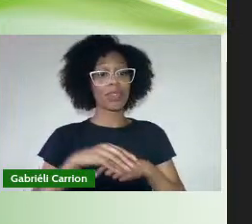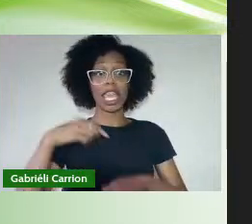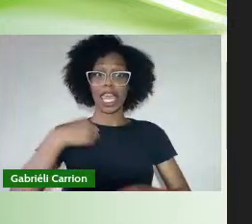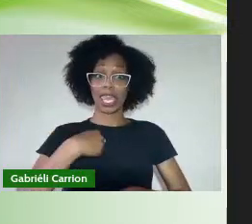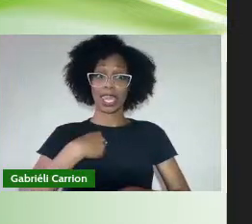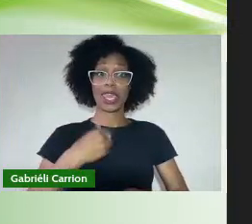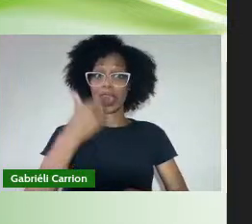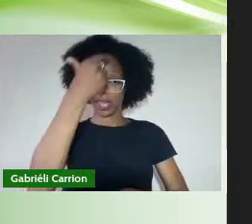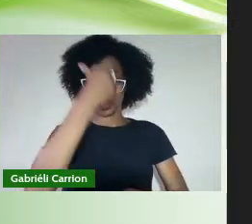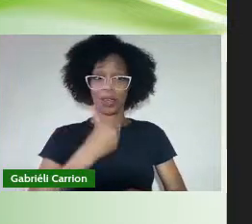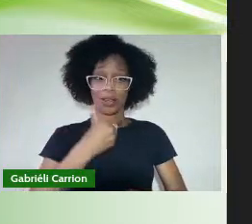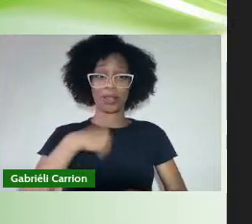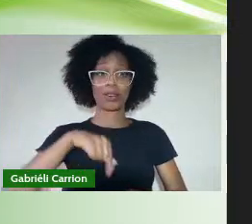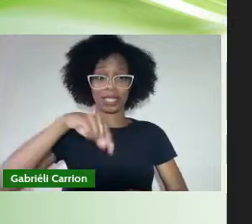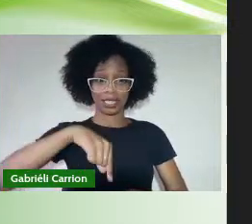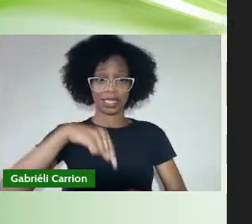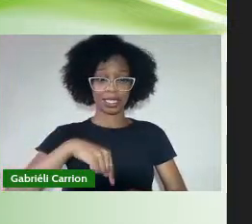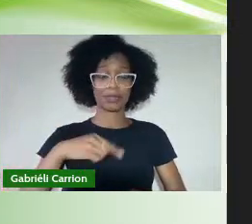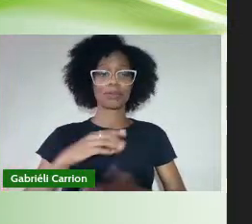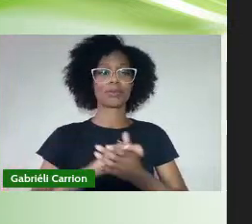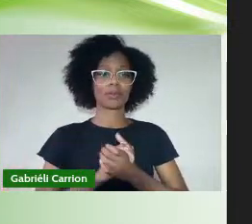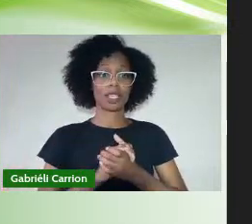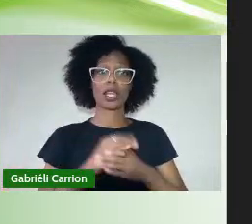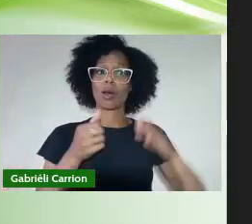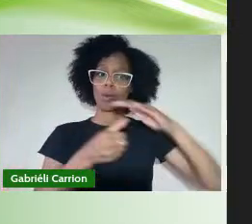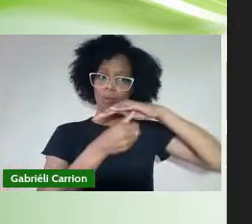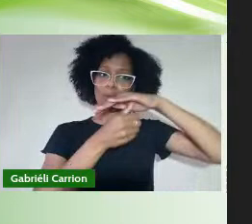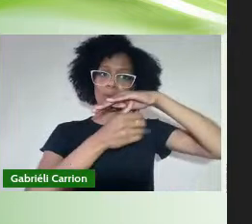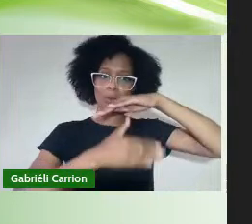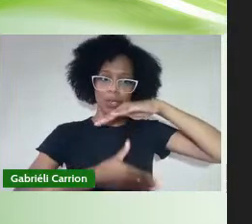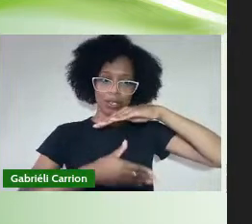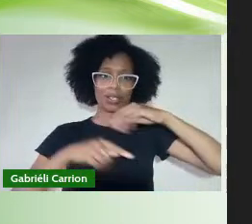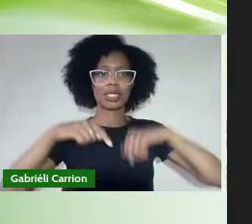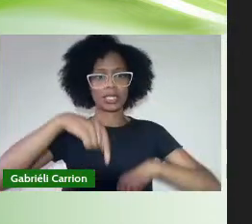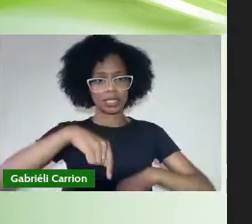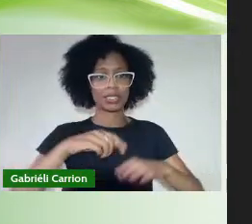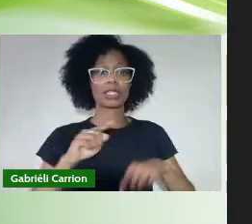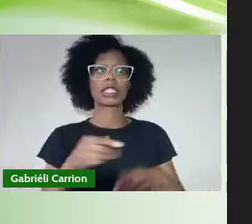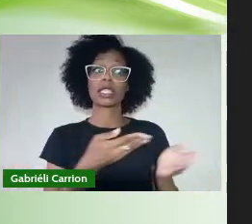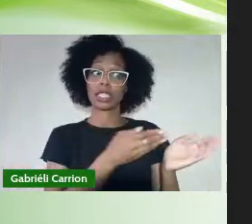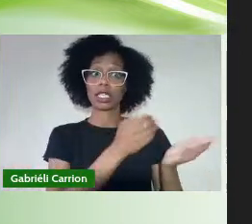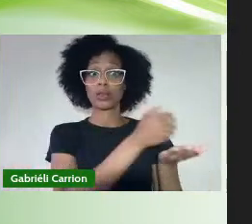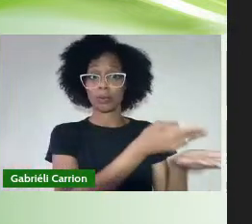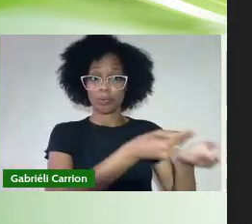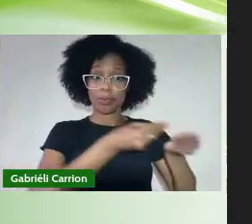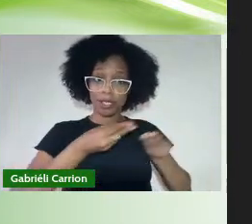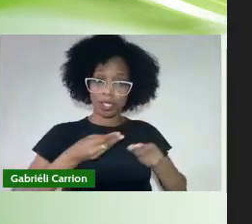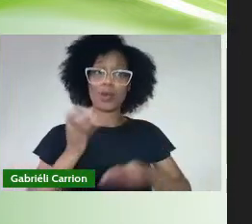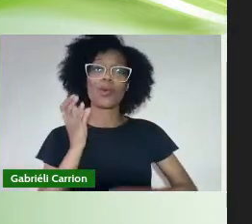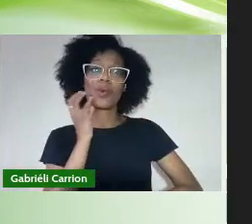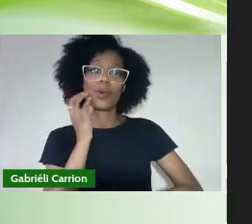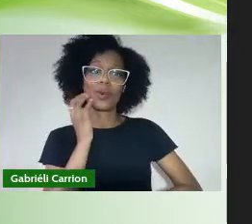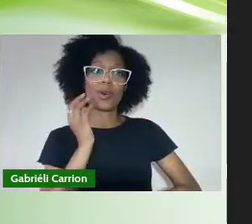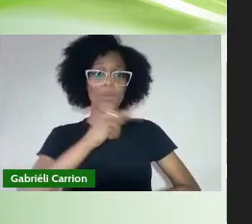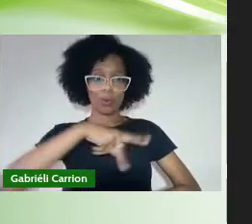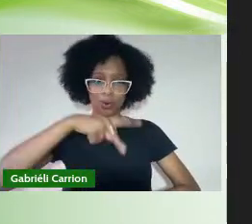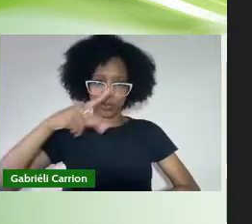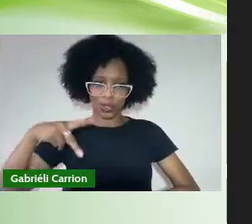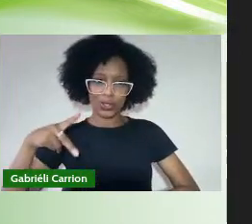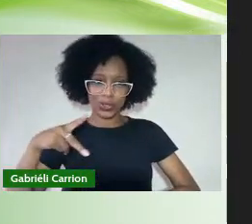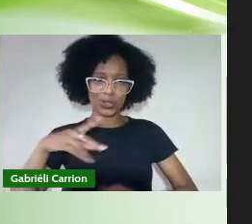Grazielli da Silva Nascimento, pró-reitora de graduação, por delegação do senhor reitor, professor Robert Lane